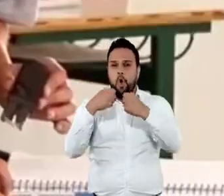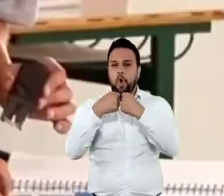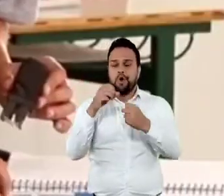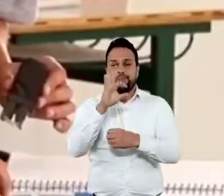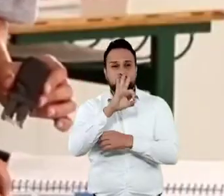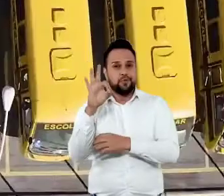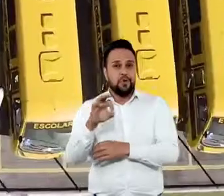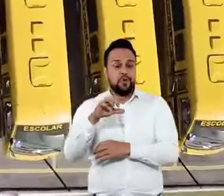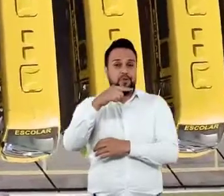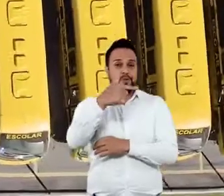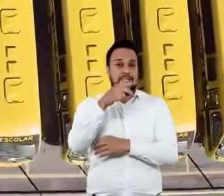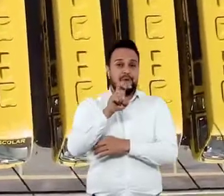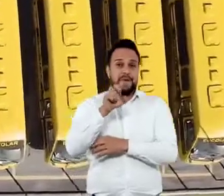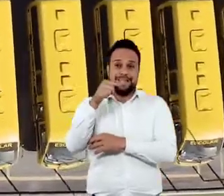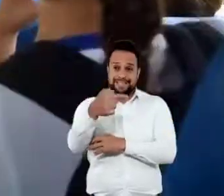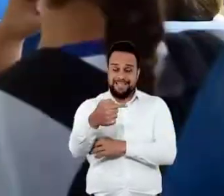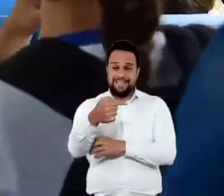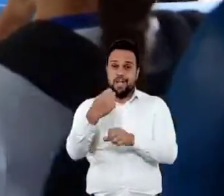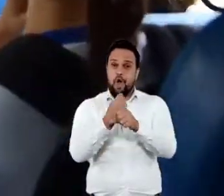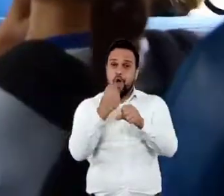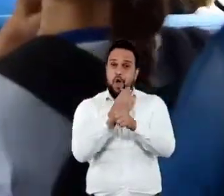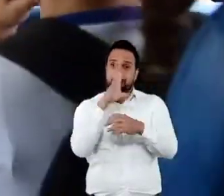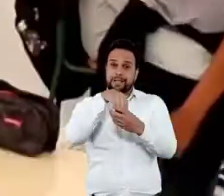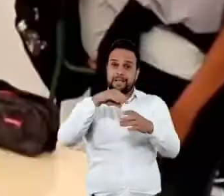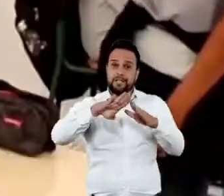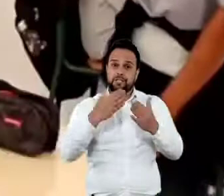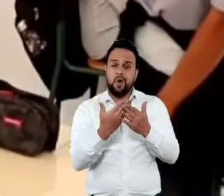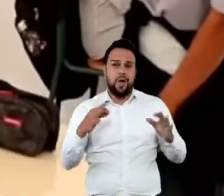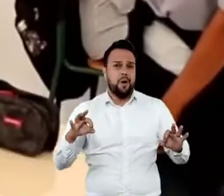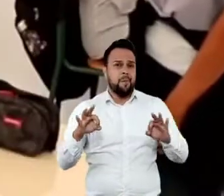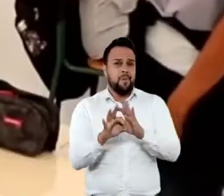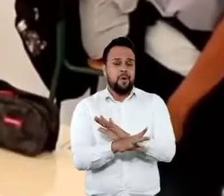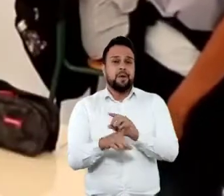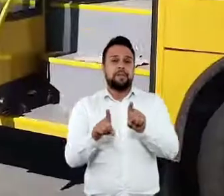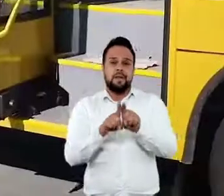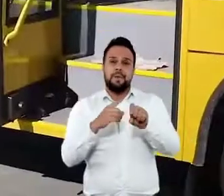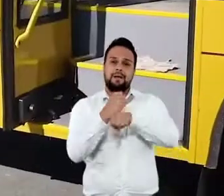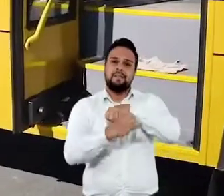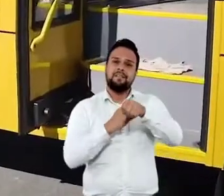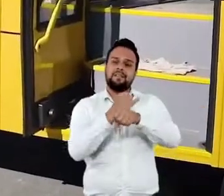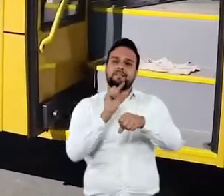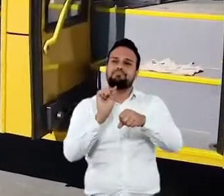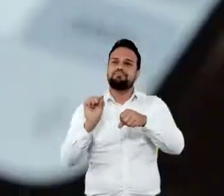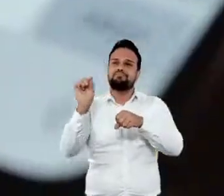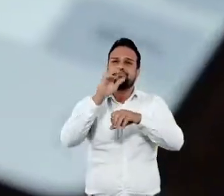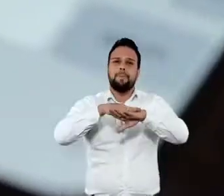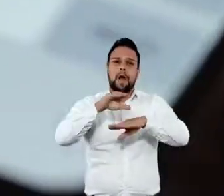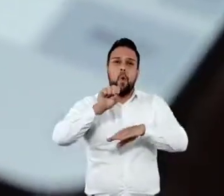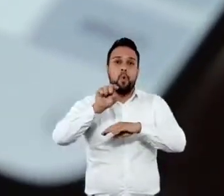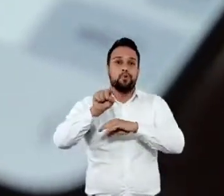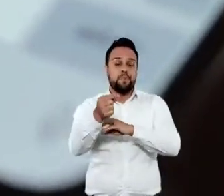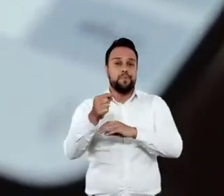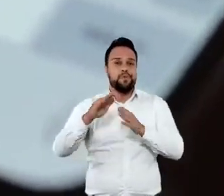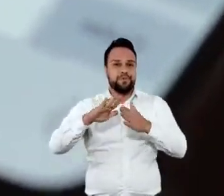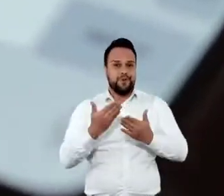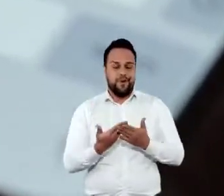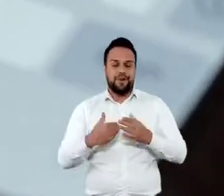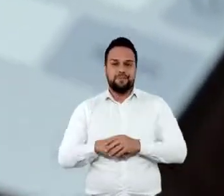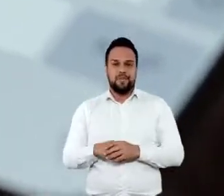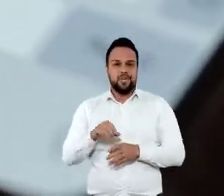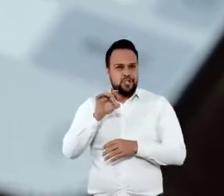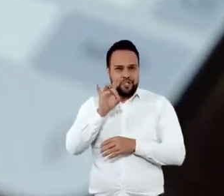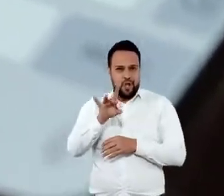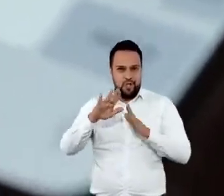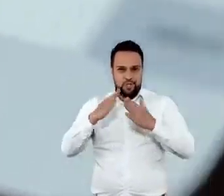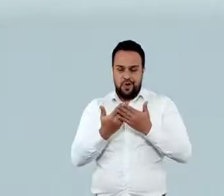cívico-militares, ônibus novinhos, 257 obras em escolas concluídas e internet em mais de 8